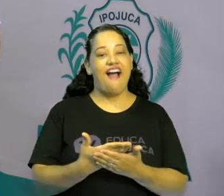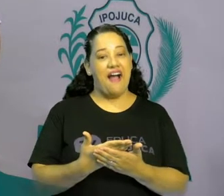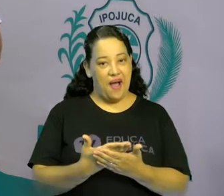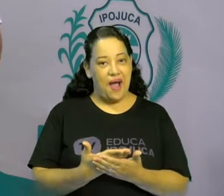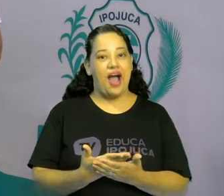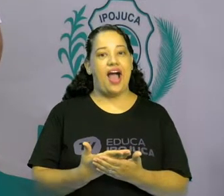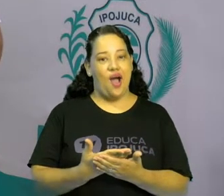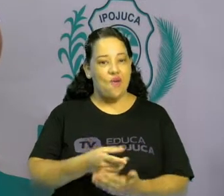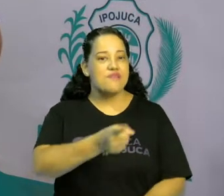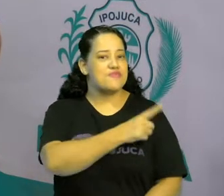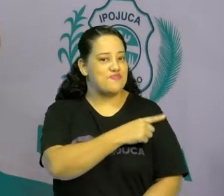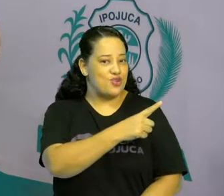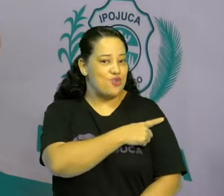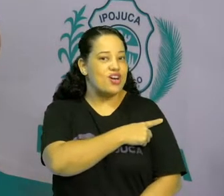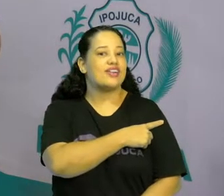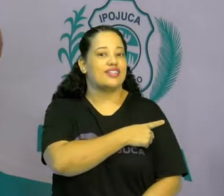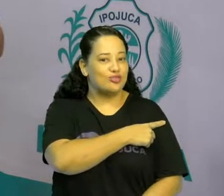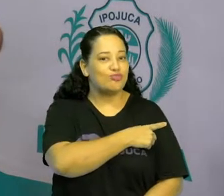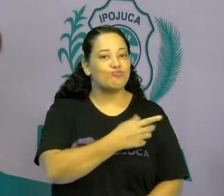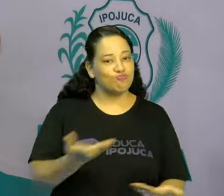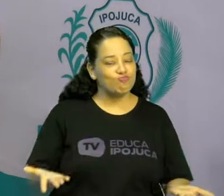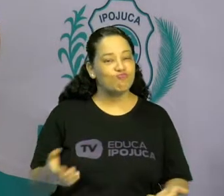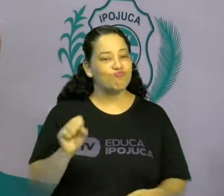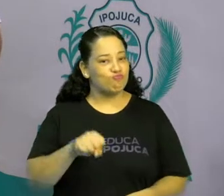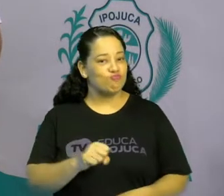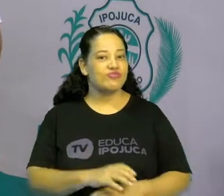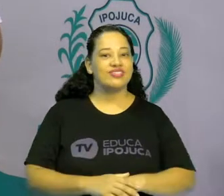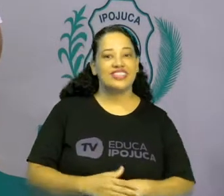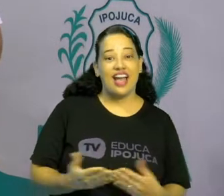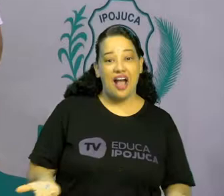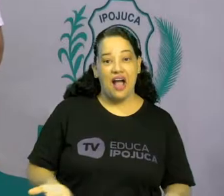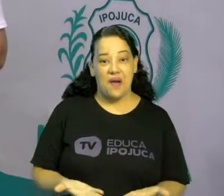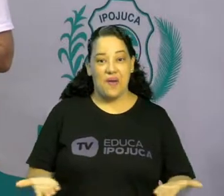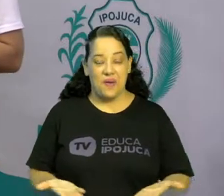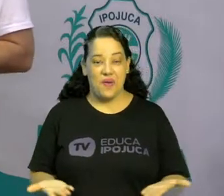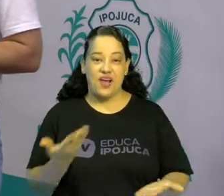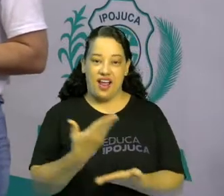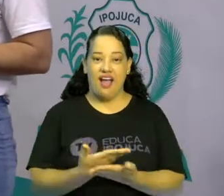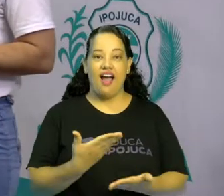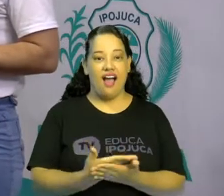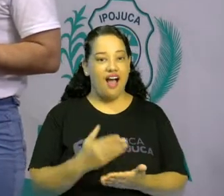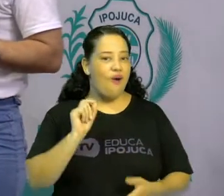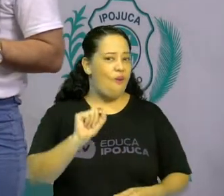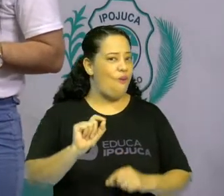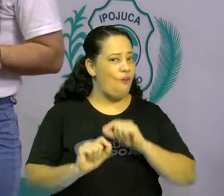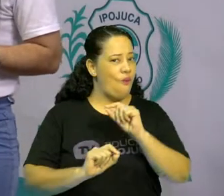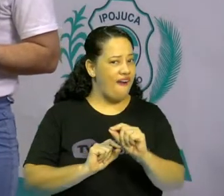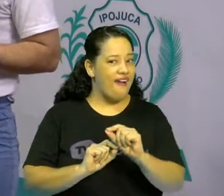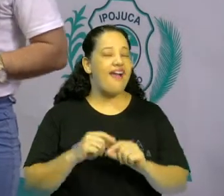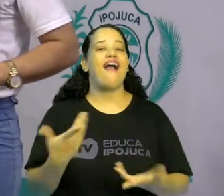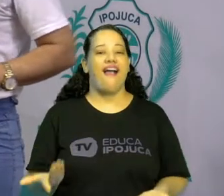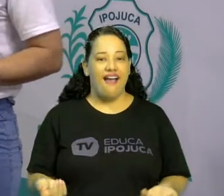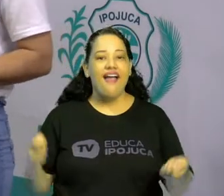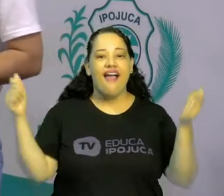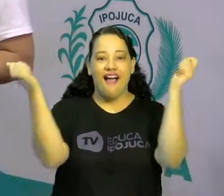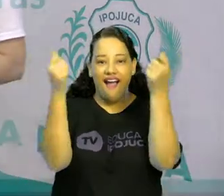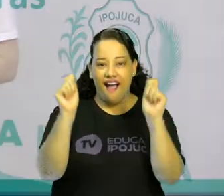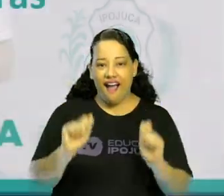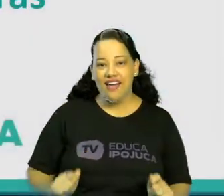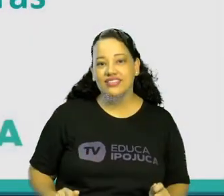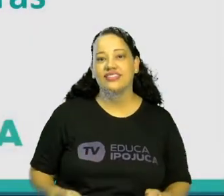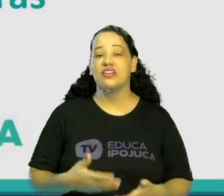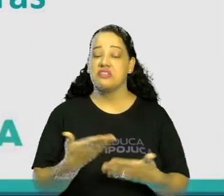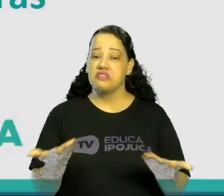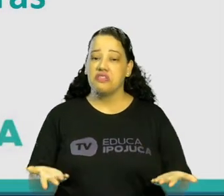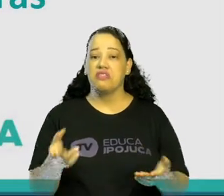primeiro ano. Isso mesmo! E a nossa aula agora será de arte. Legal, né? E iremos